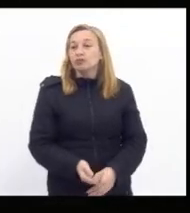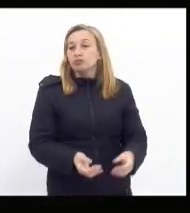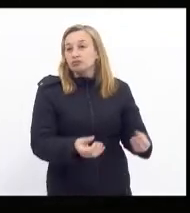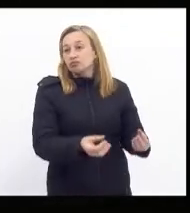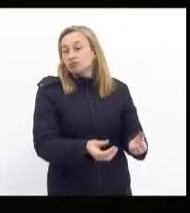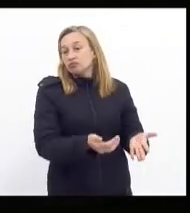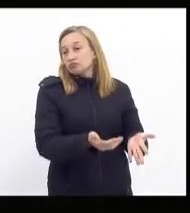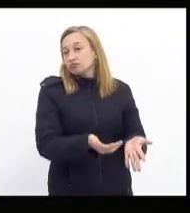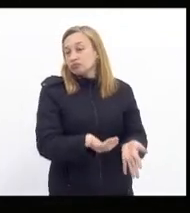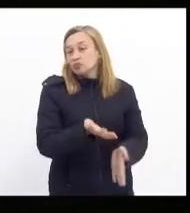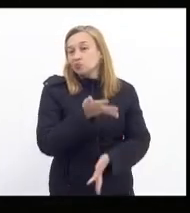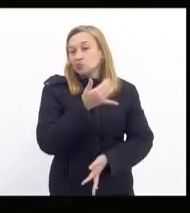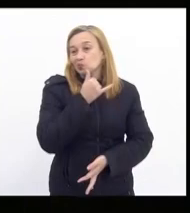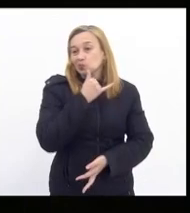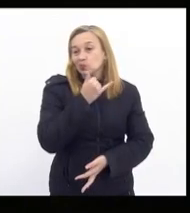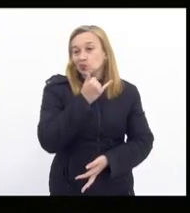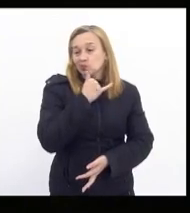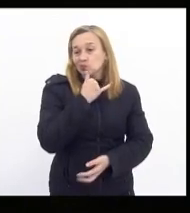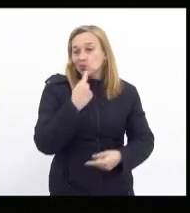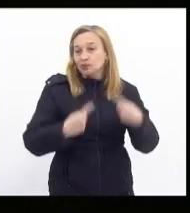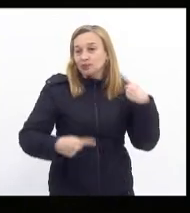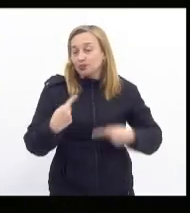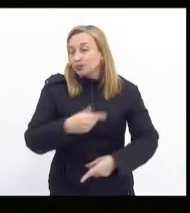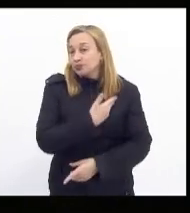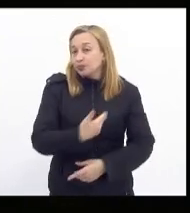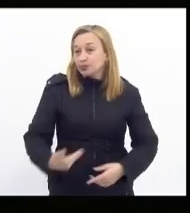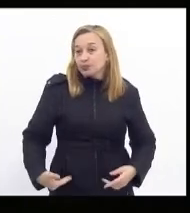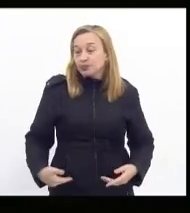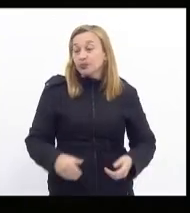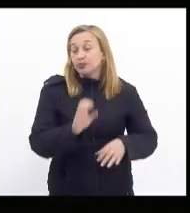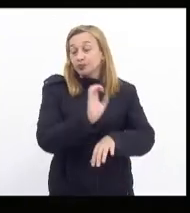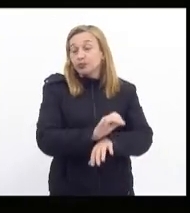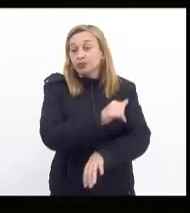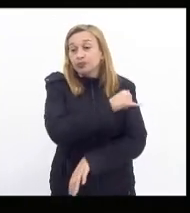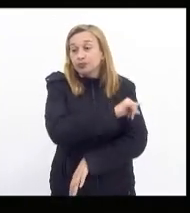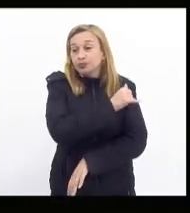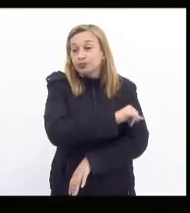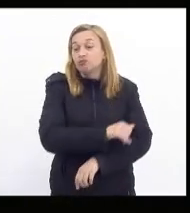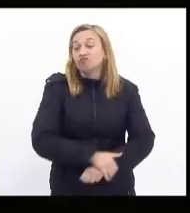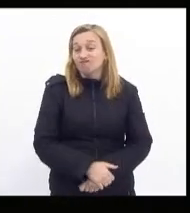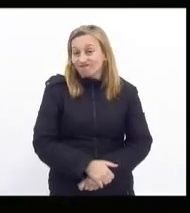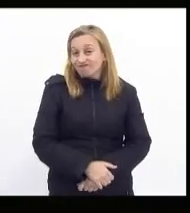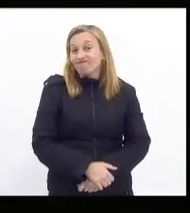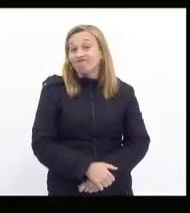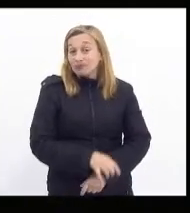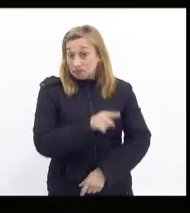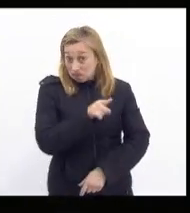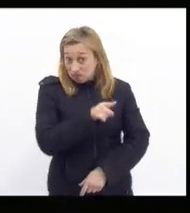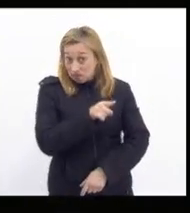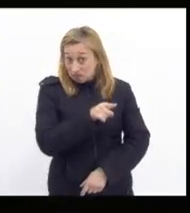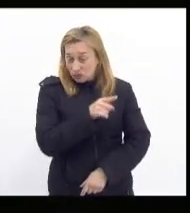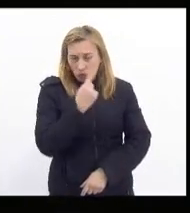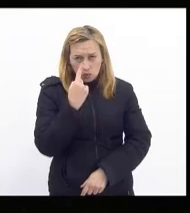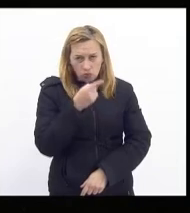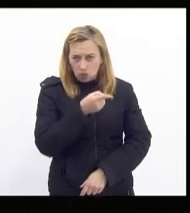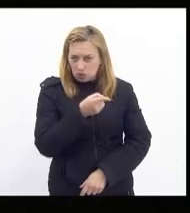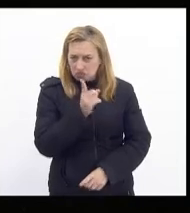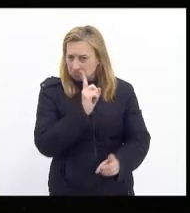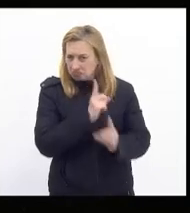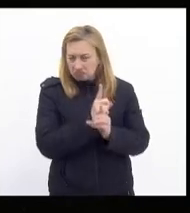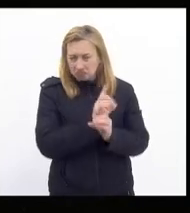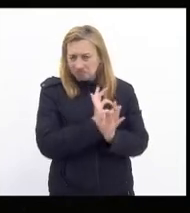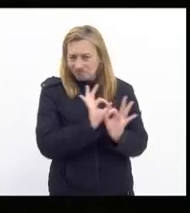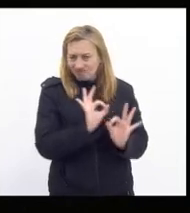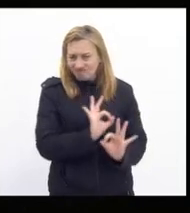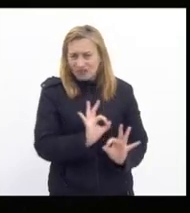esta política pública no estado do Rio de Janeiro isso daí você não encontra aquele